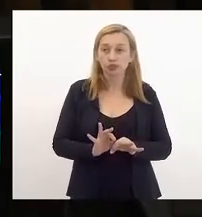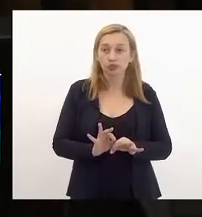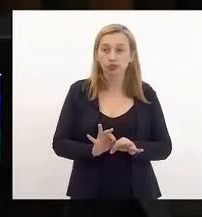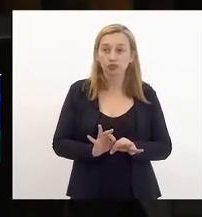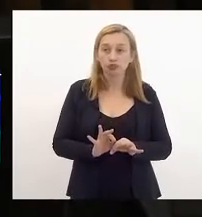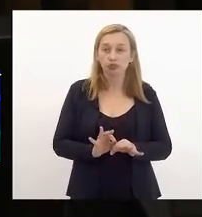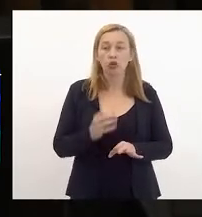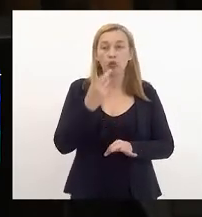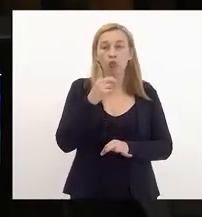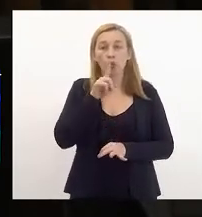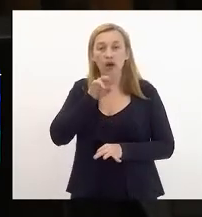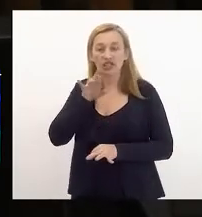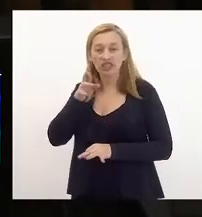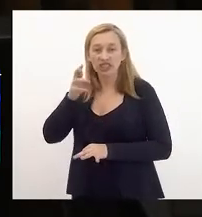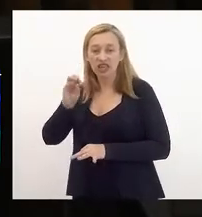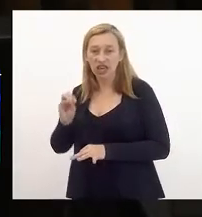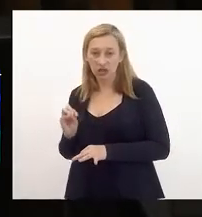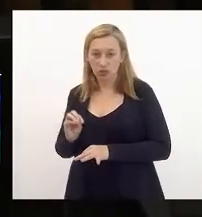quadriênio.